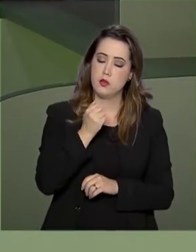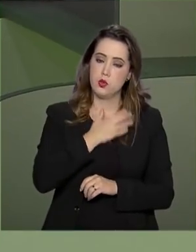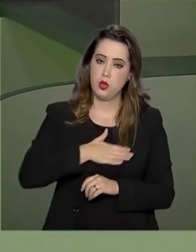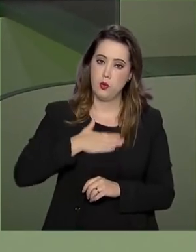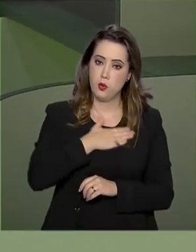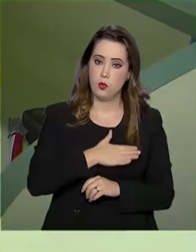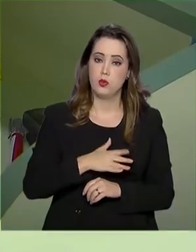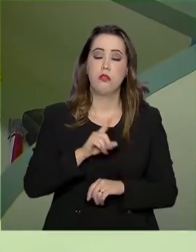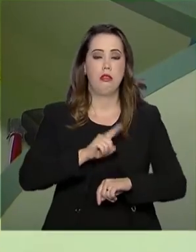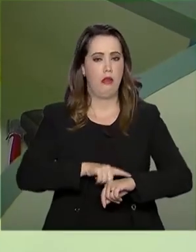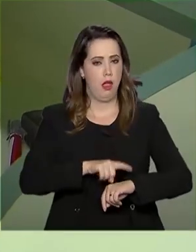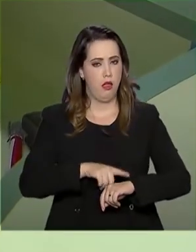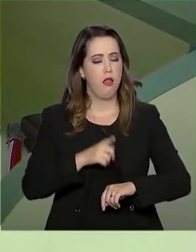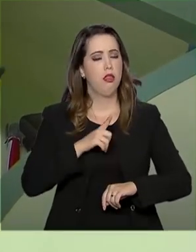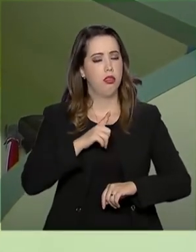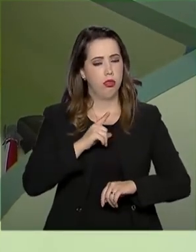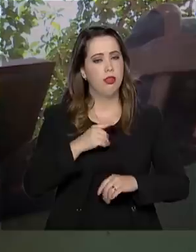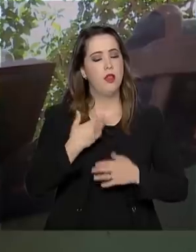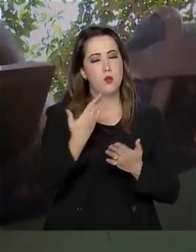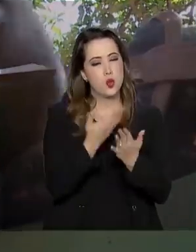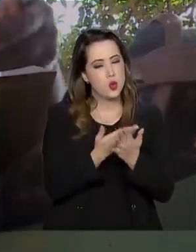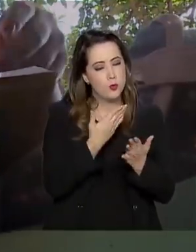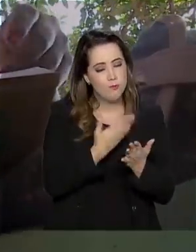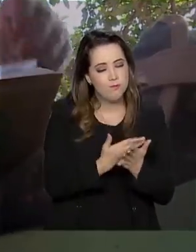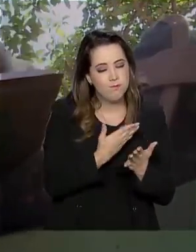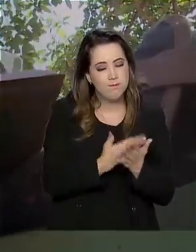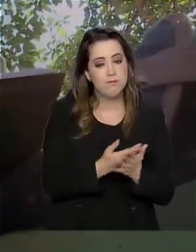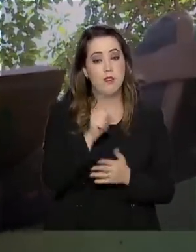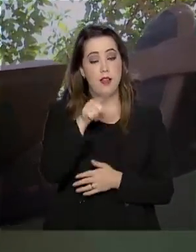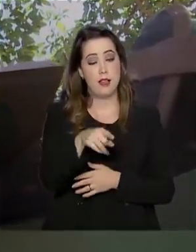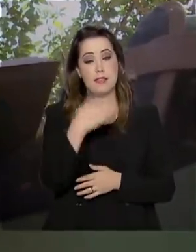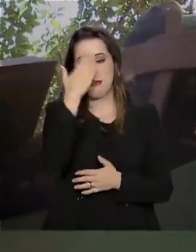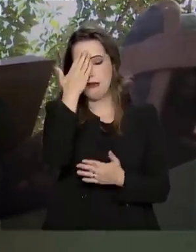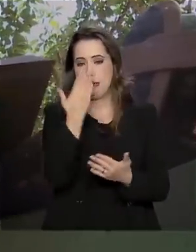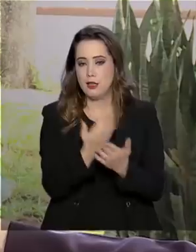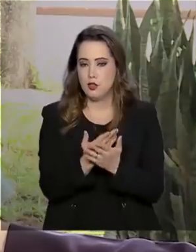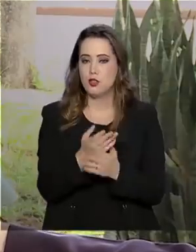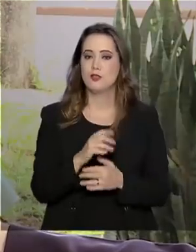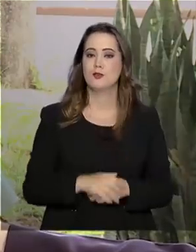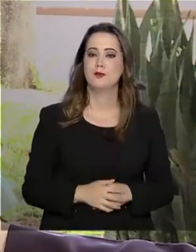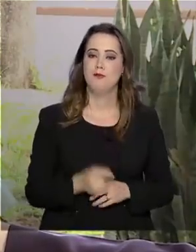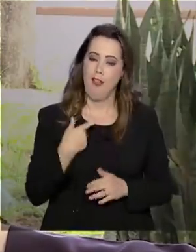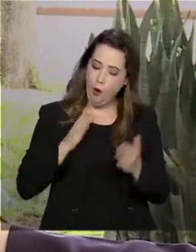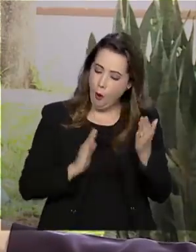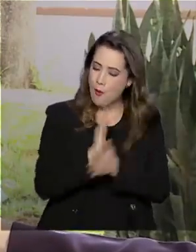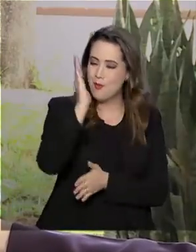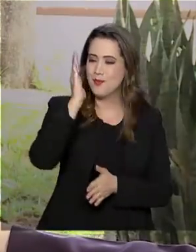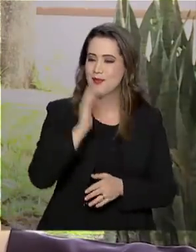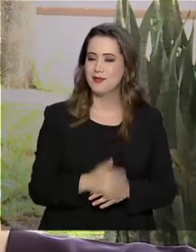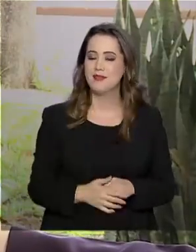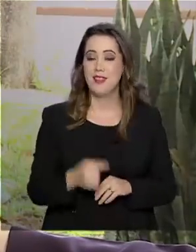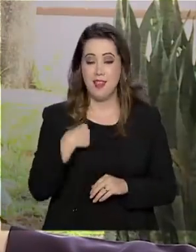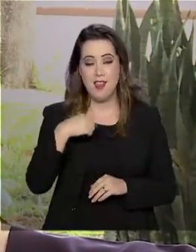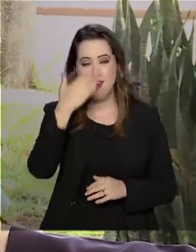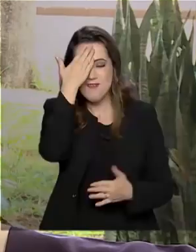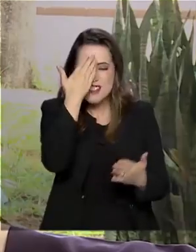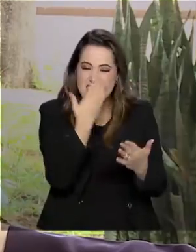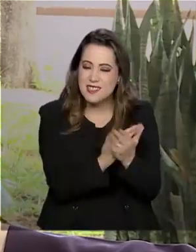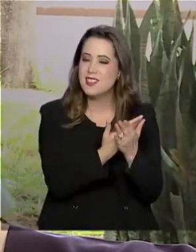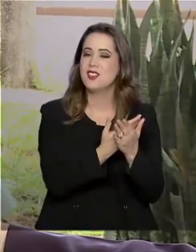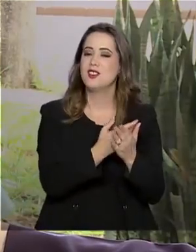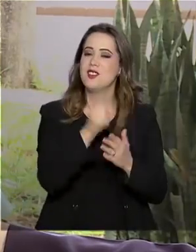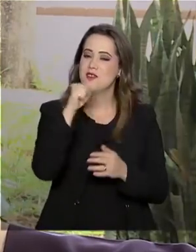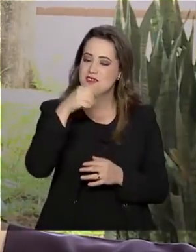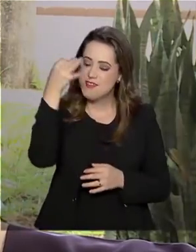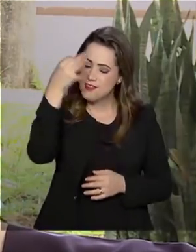Ainda dá tempo de estudar bastante. E Fernanda está confiante. Vou passar. Eu estou crente e eu tenho